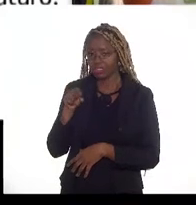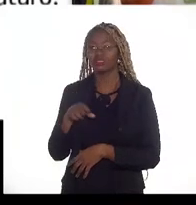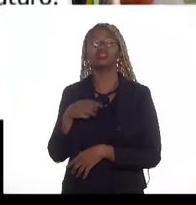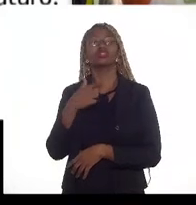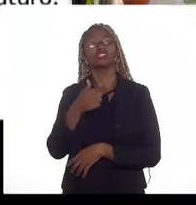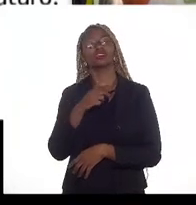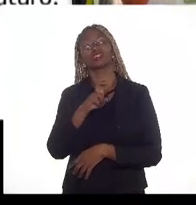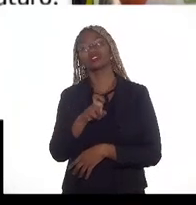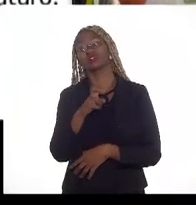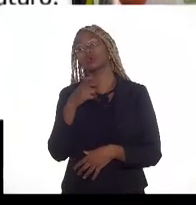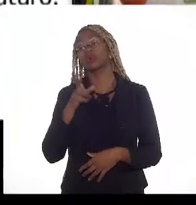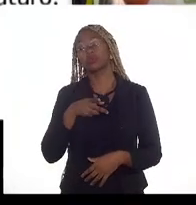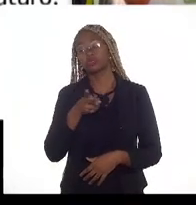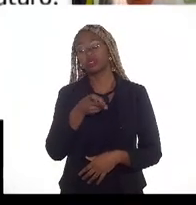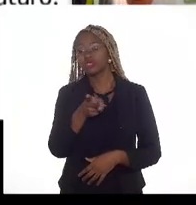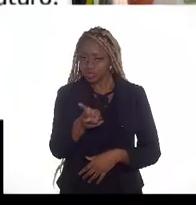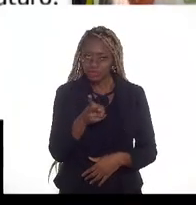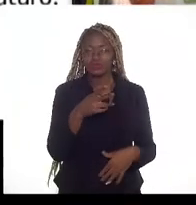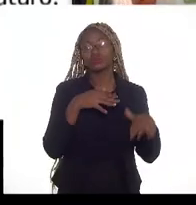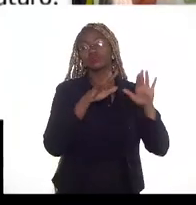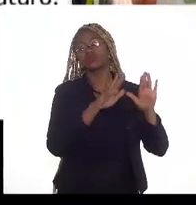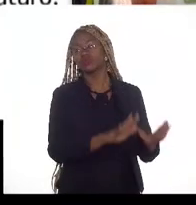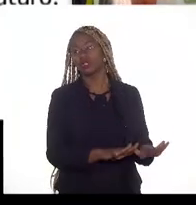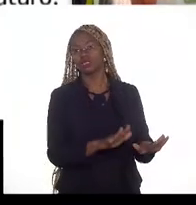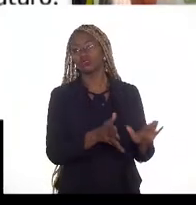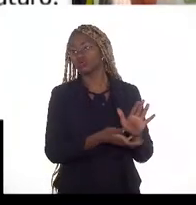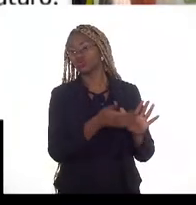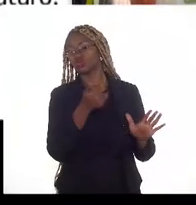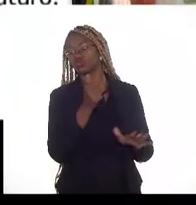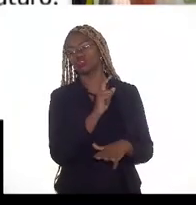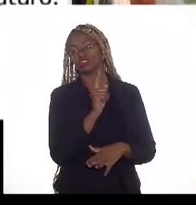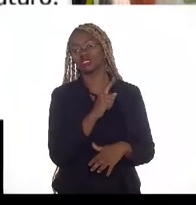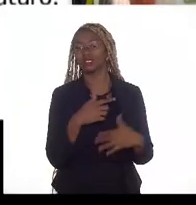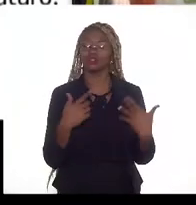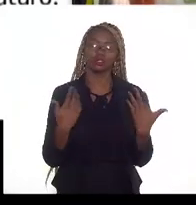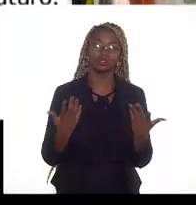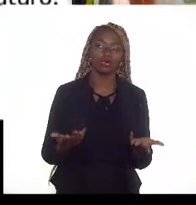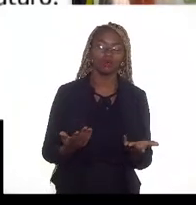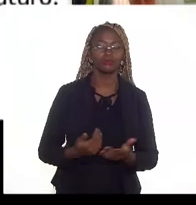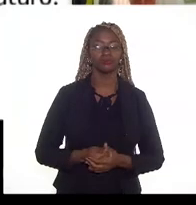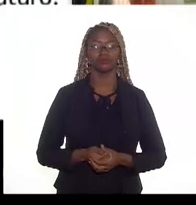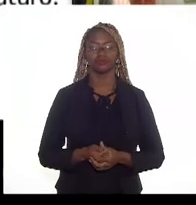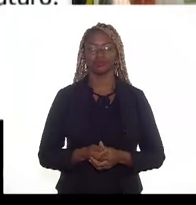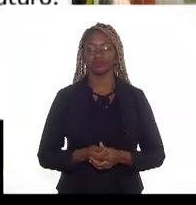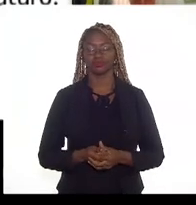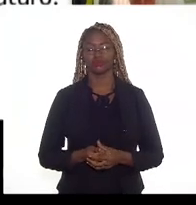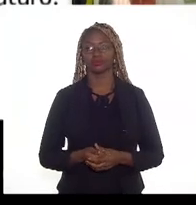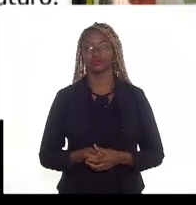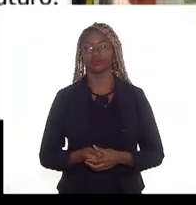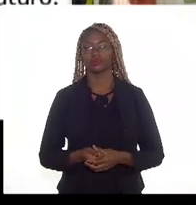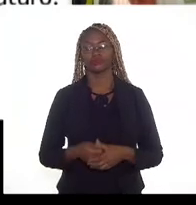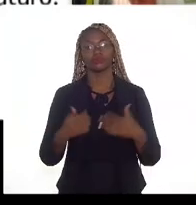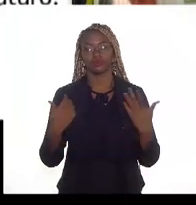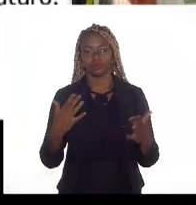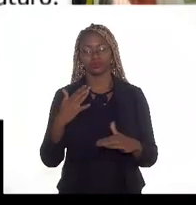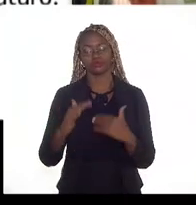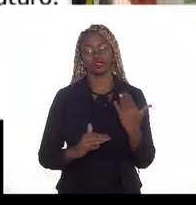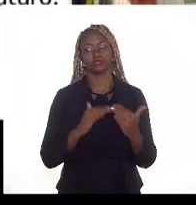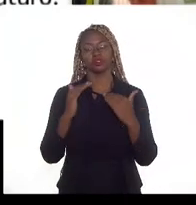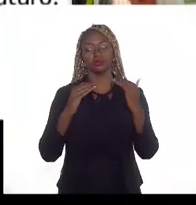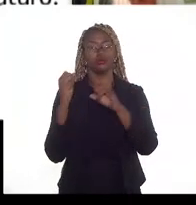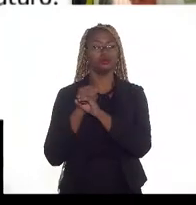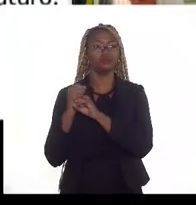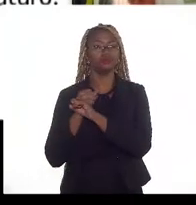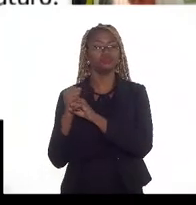reservatório e não são mais retirados. Então, o que se evoluiu em todos os anos de